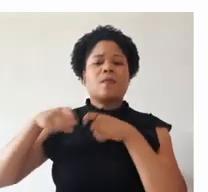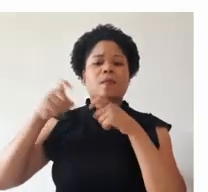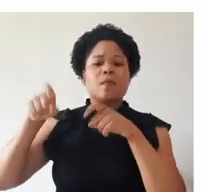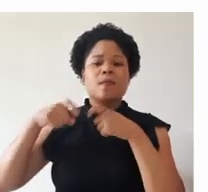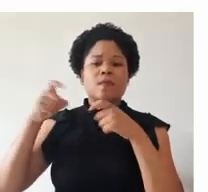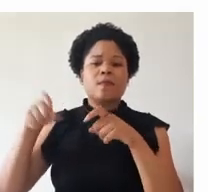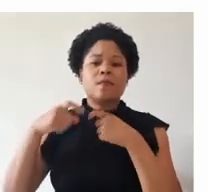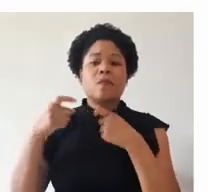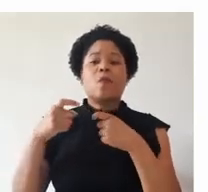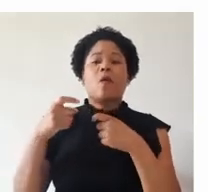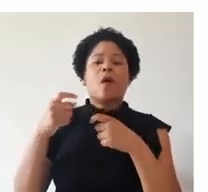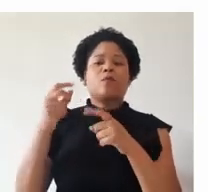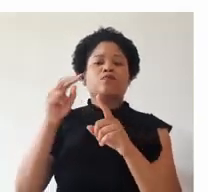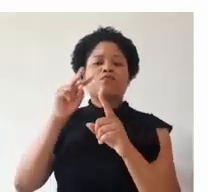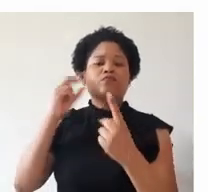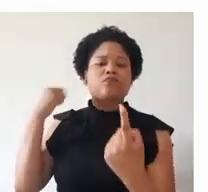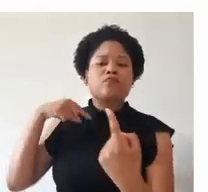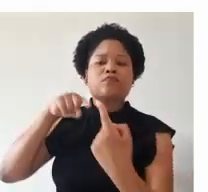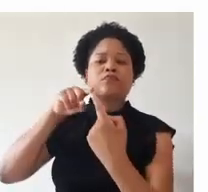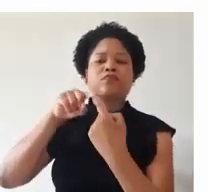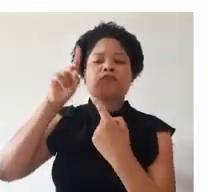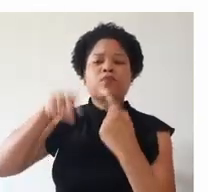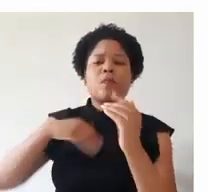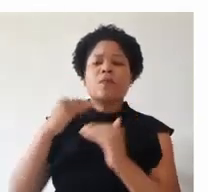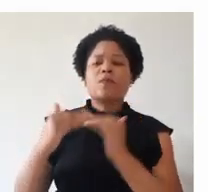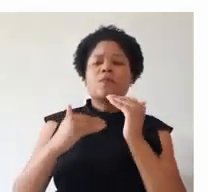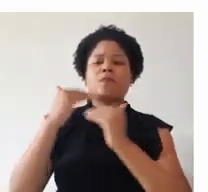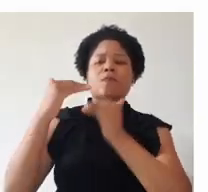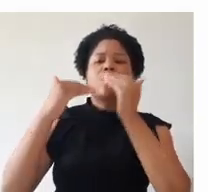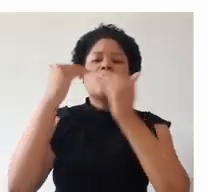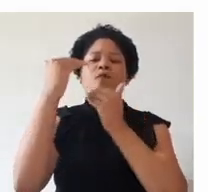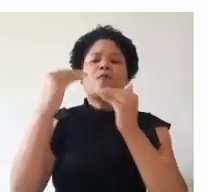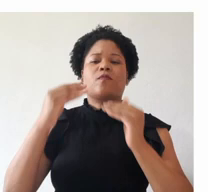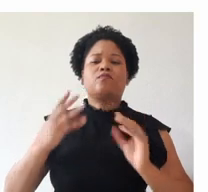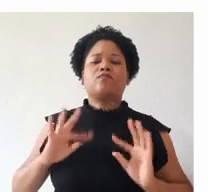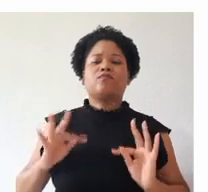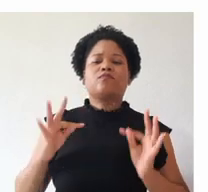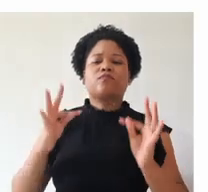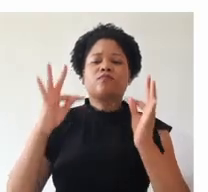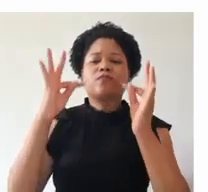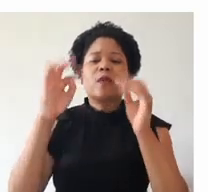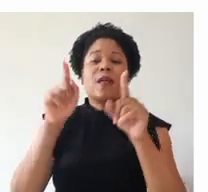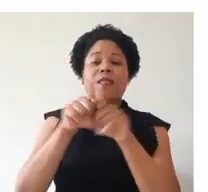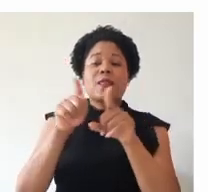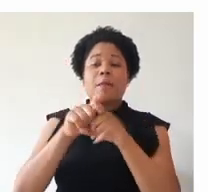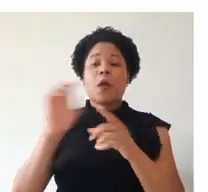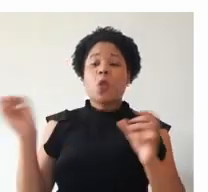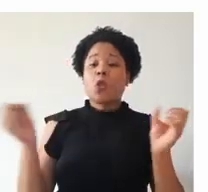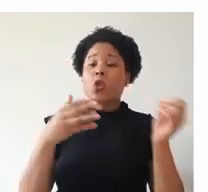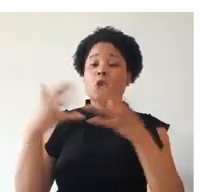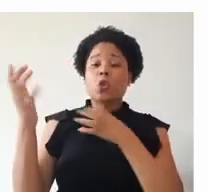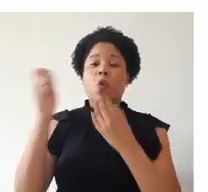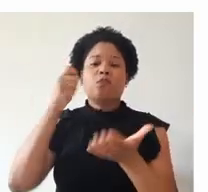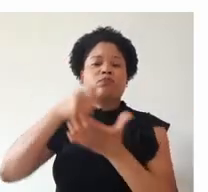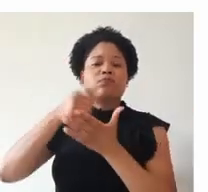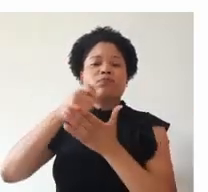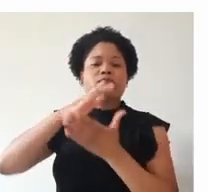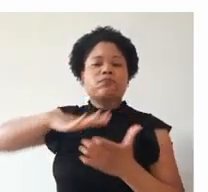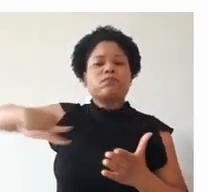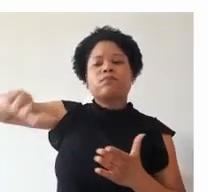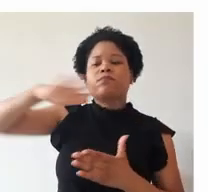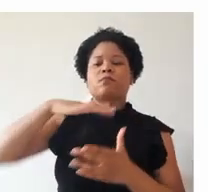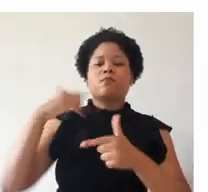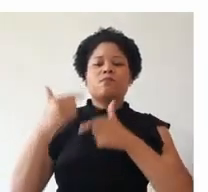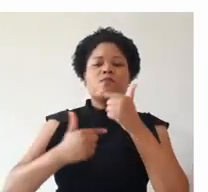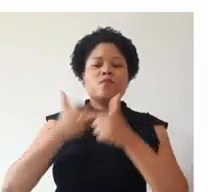agropecuária, tendo em vista o desenvolvimento tecnológico e as novas exigências do mercado